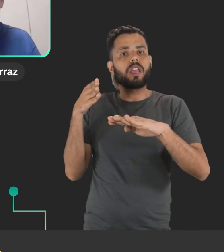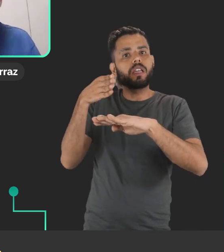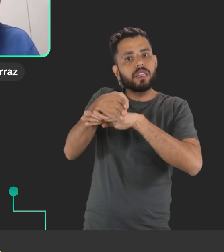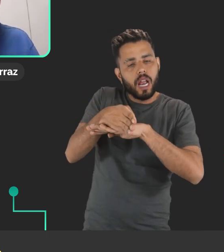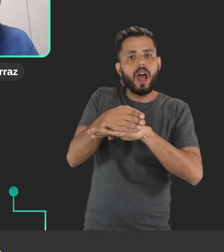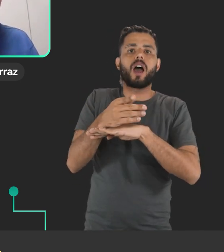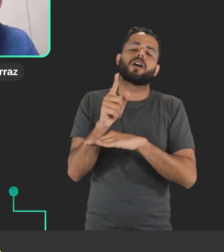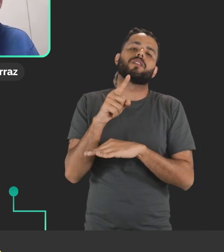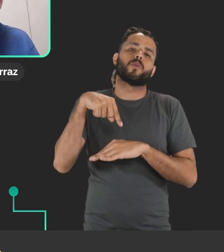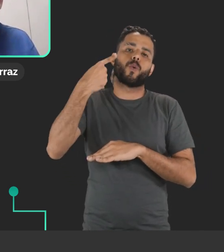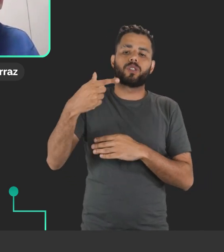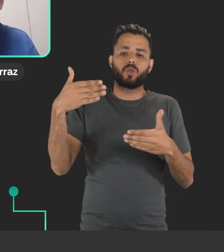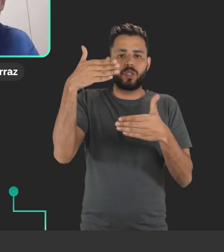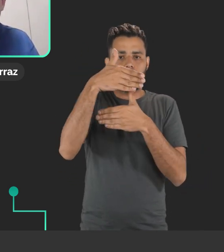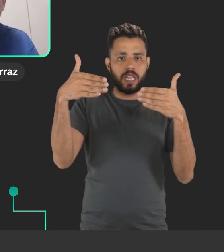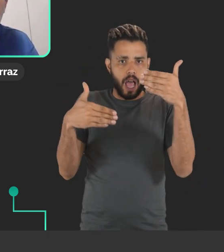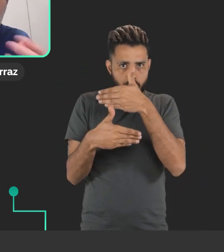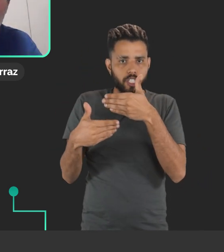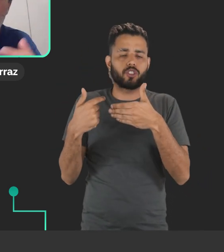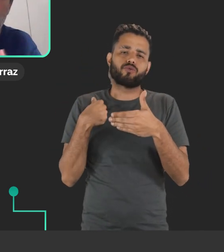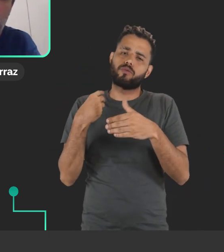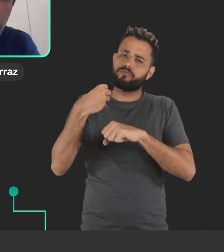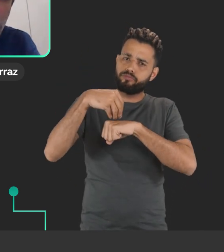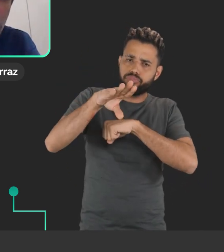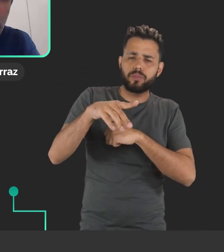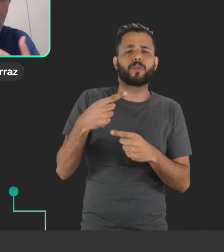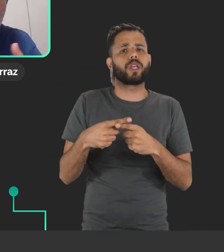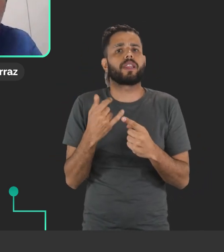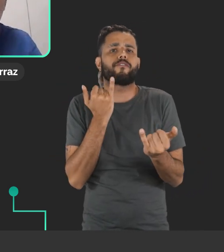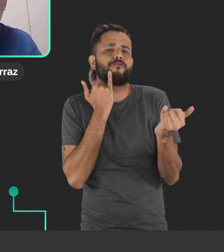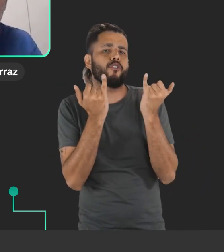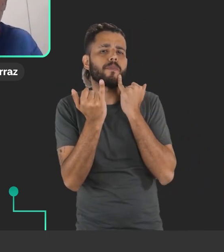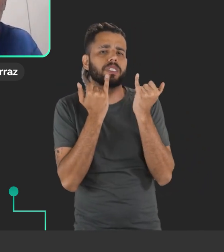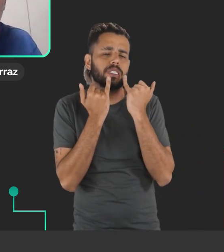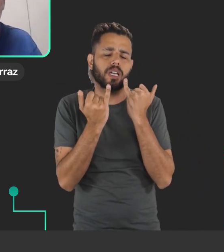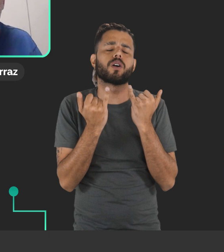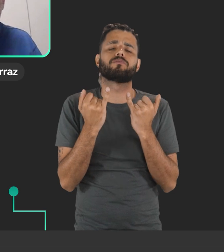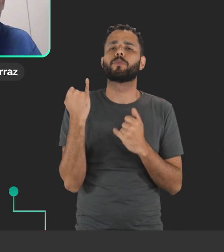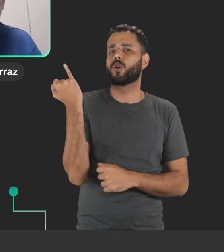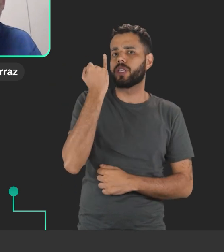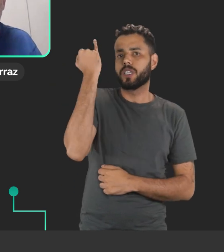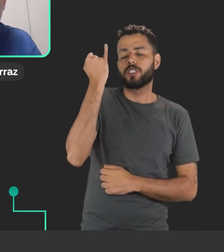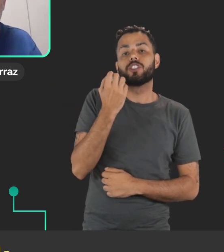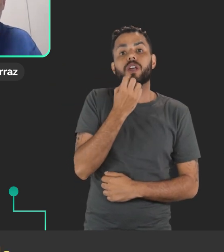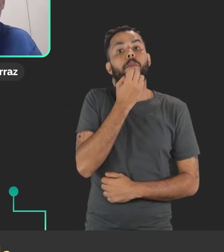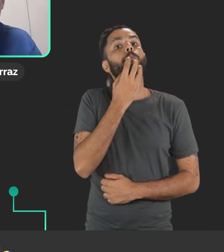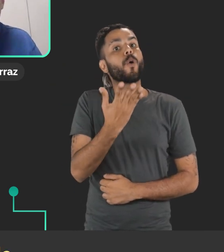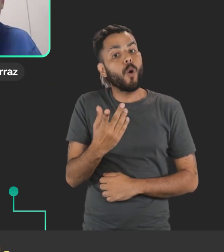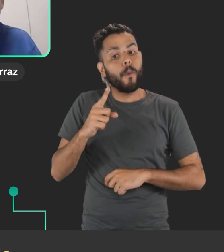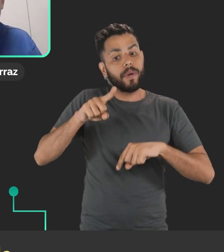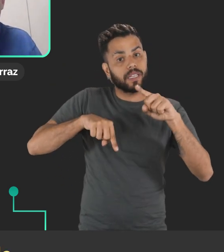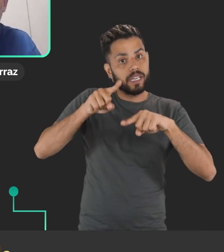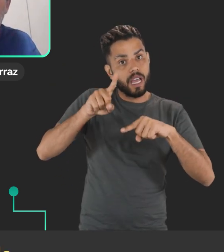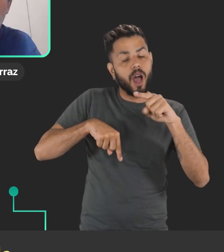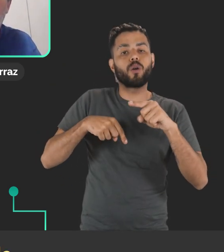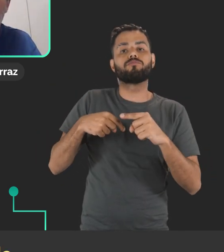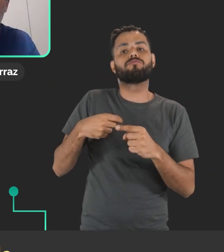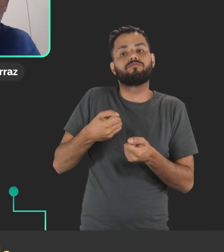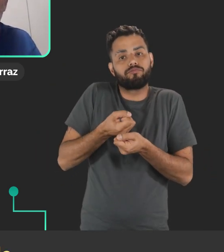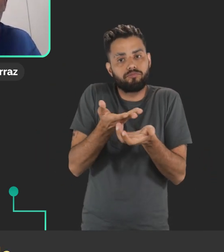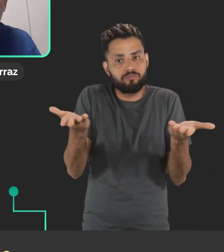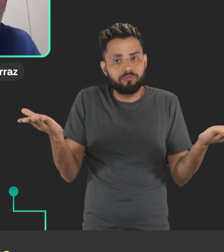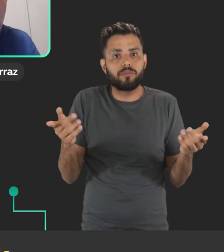que é onde eu vou disponibilizar essa apresentação, porque como ela tem uma série de informações, eu acho que é legal a gente também disponibilizar esse material. E também